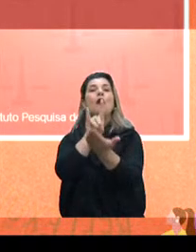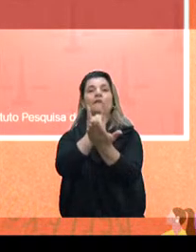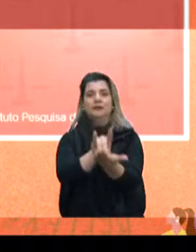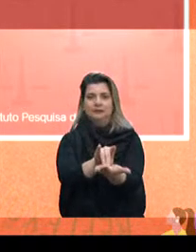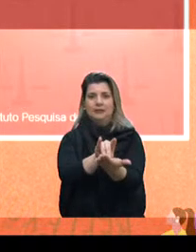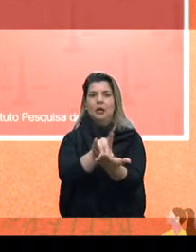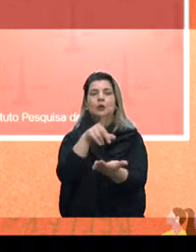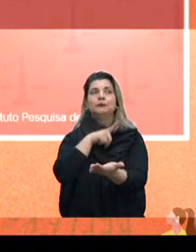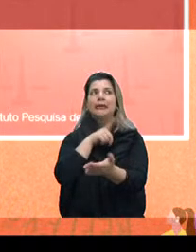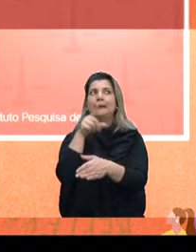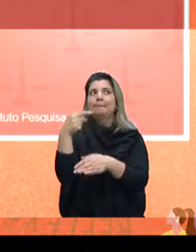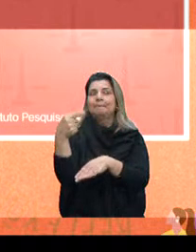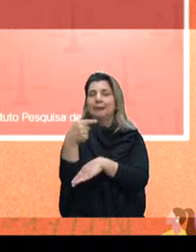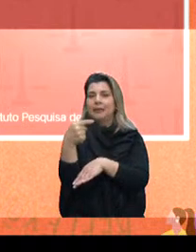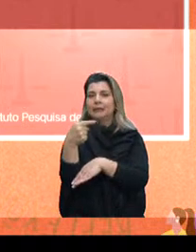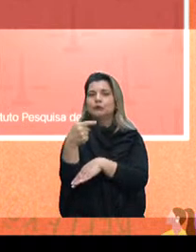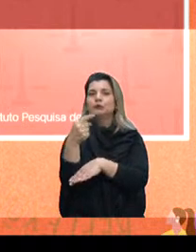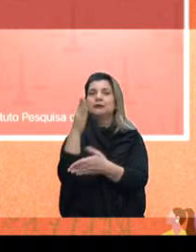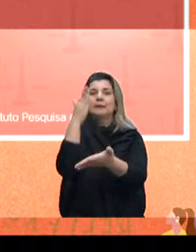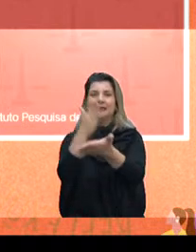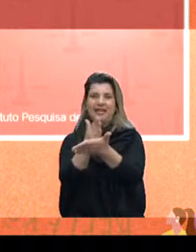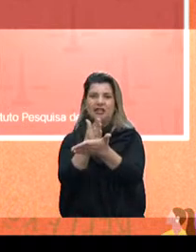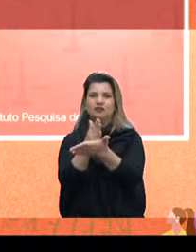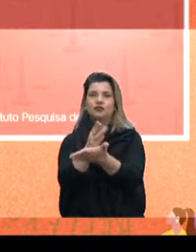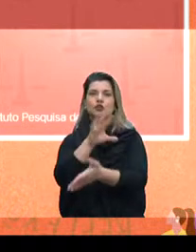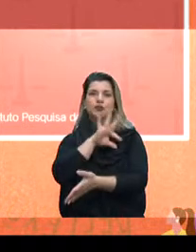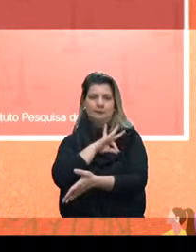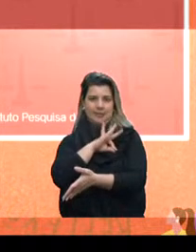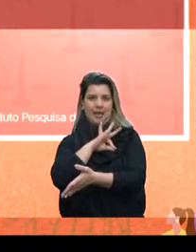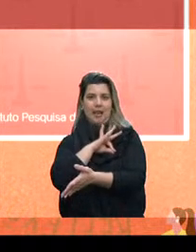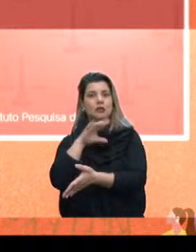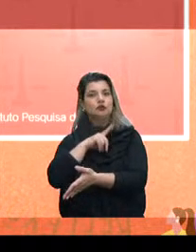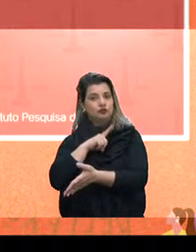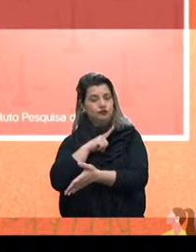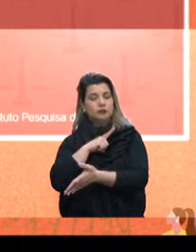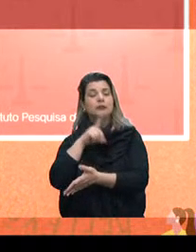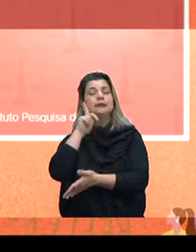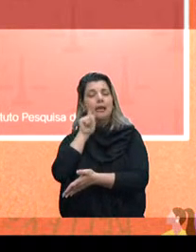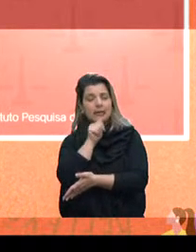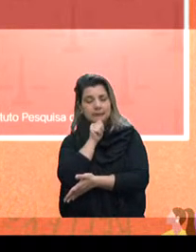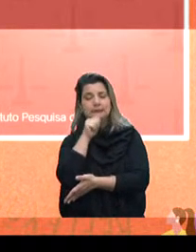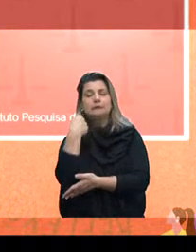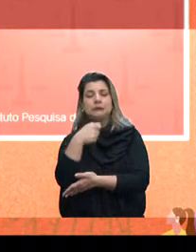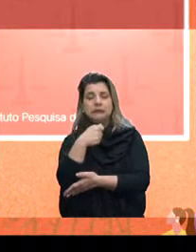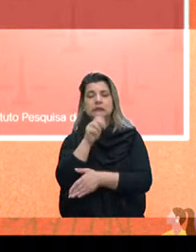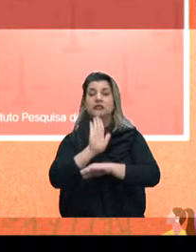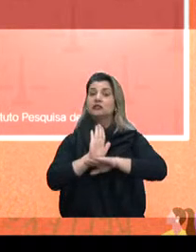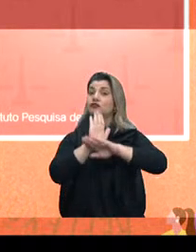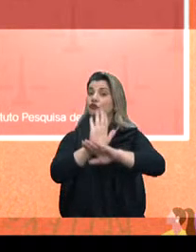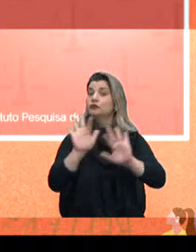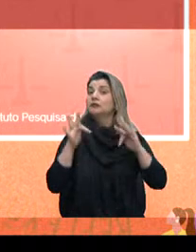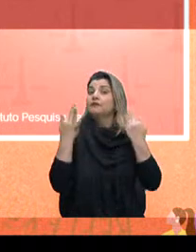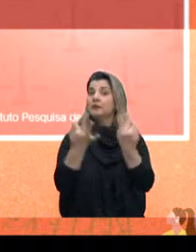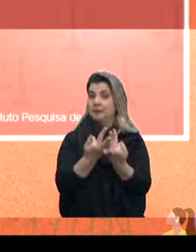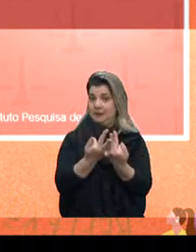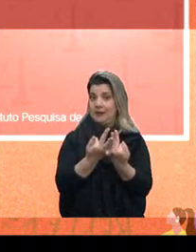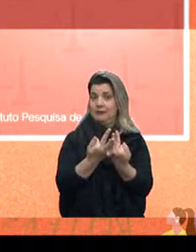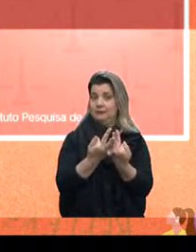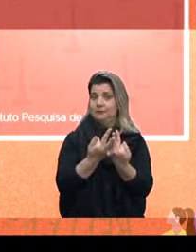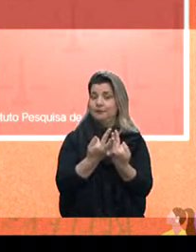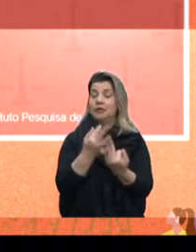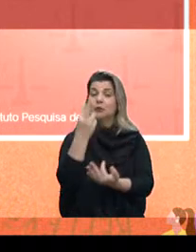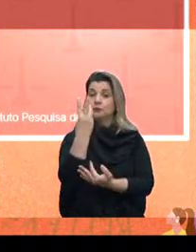seja, tem menos da metade da renda que tinha e estão recebendo ajuda de familiares ainda para o custeio doméstico das suas famílias. Então,